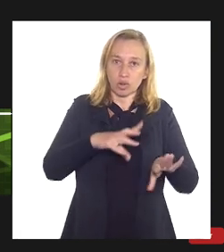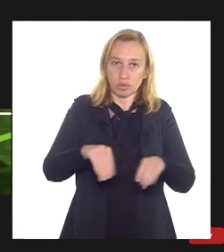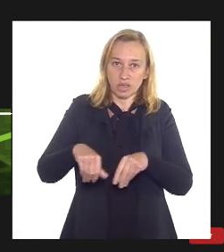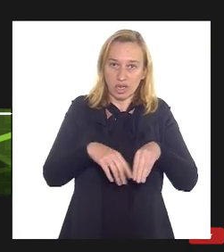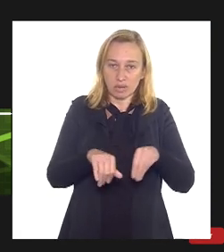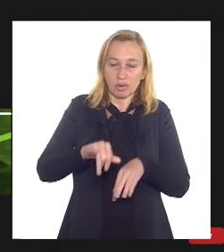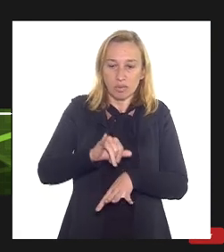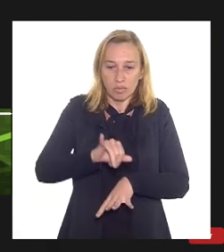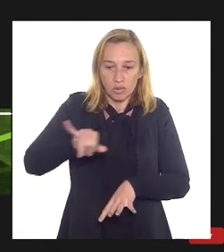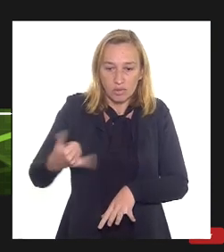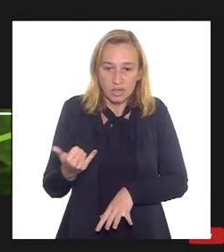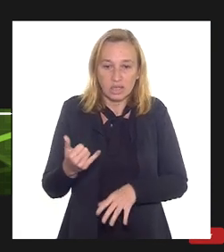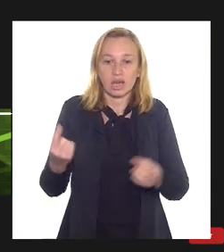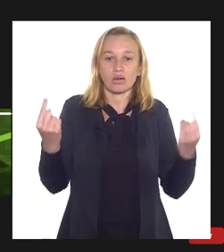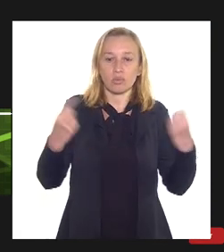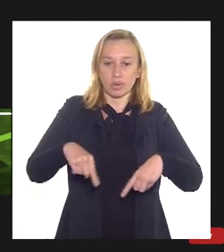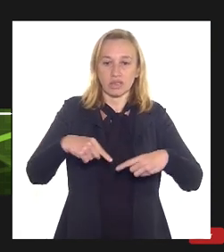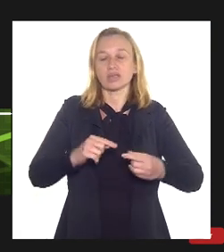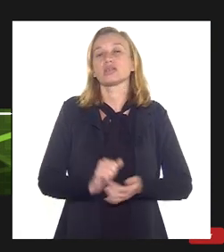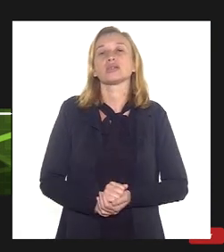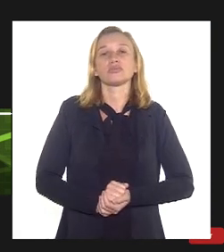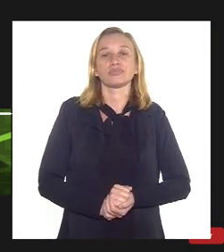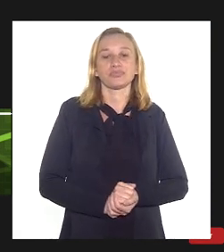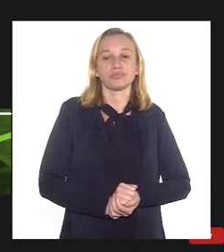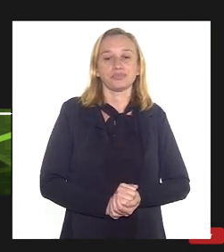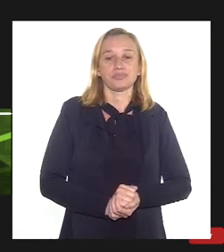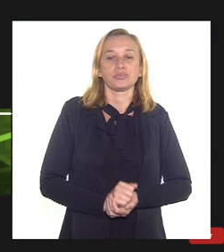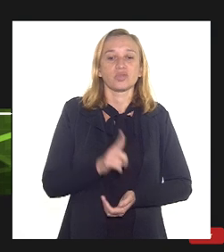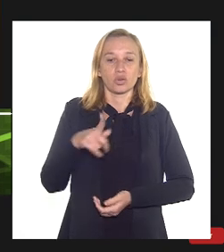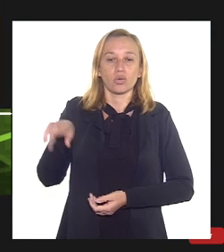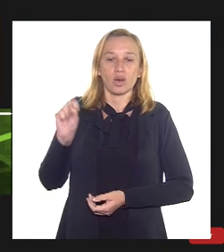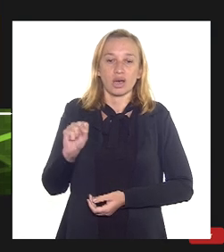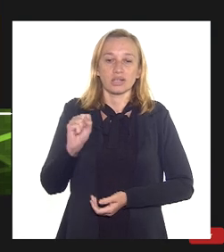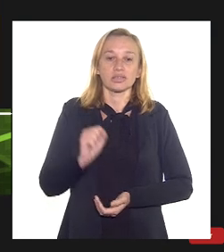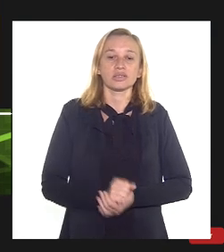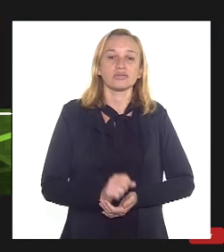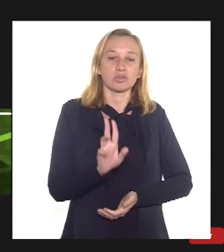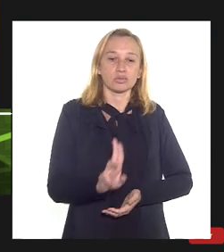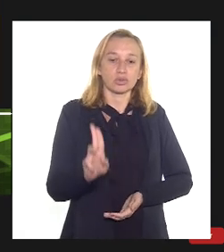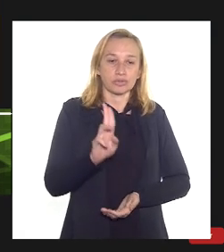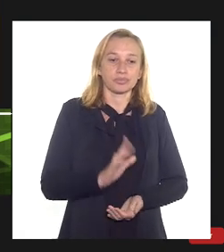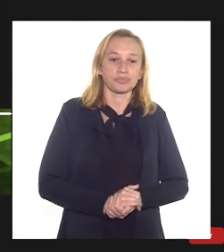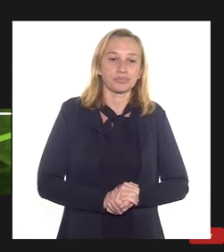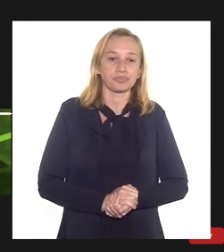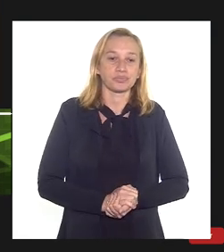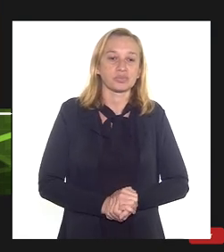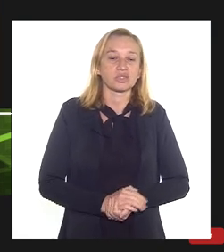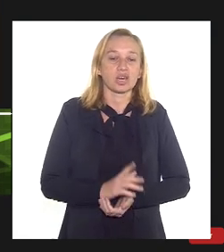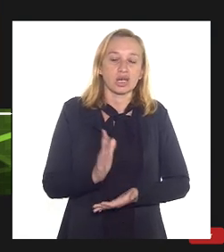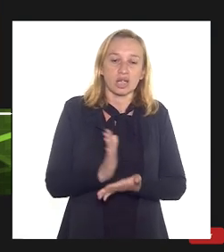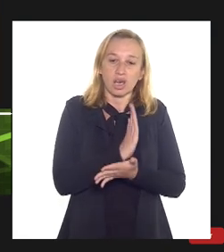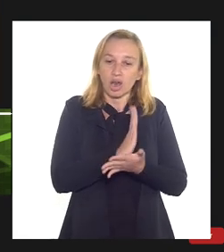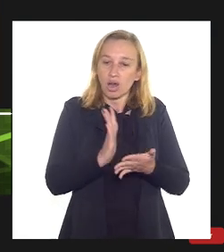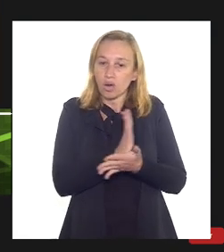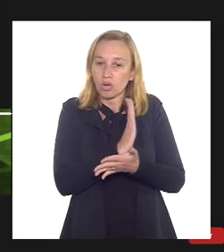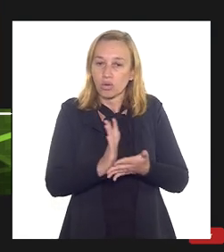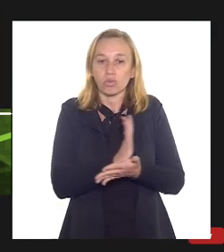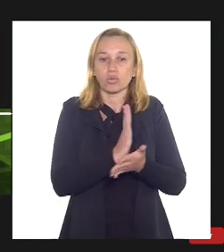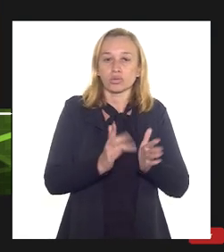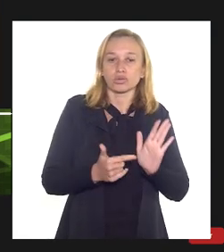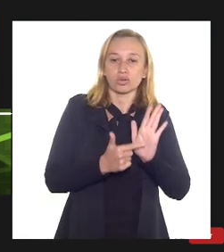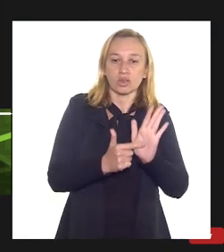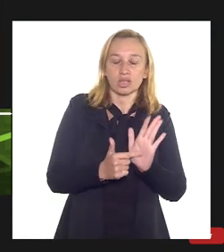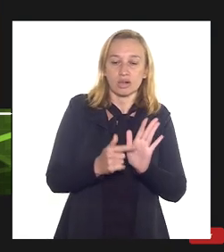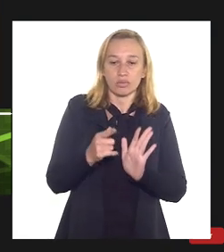para aproveitar de maneira ainda mais competitiva o gás que vai ser ali processado. E citamos algumas iniciativas recentes aqui,